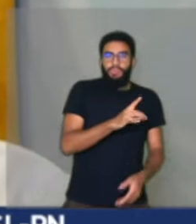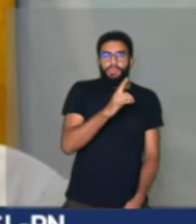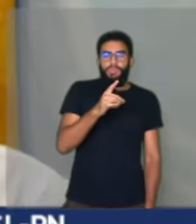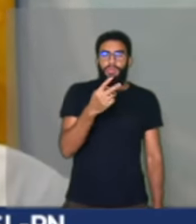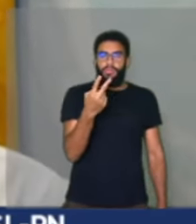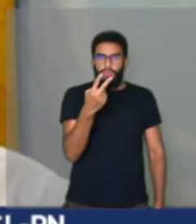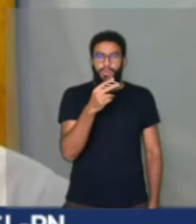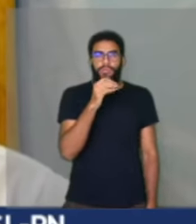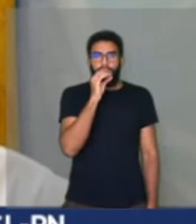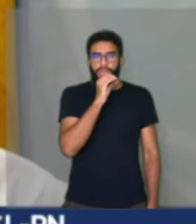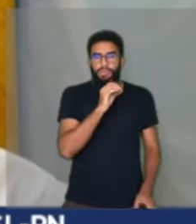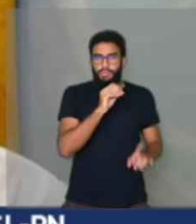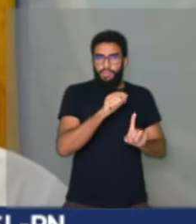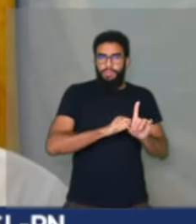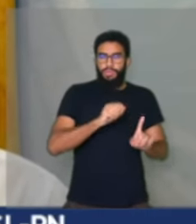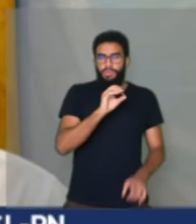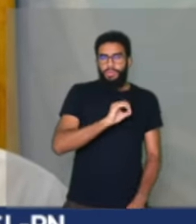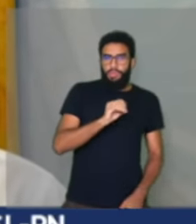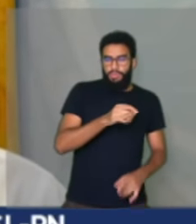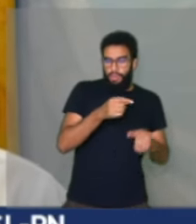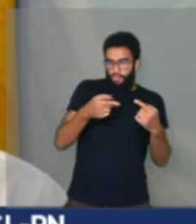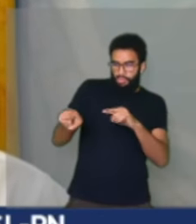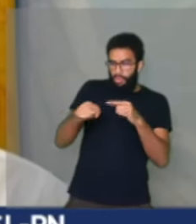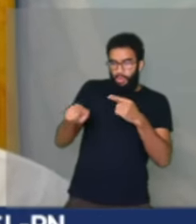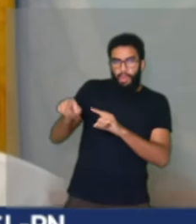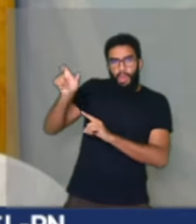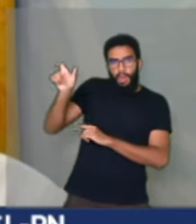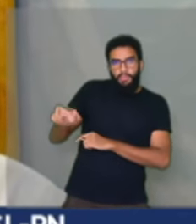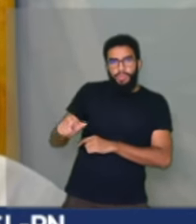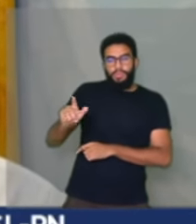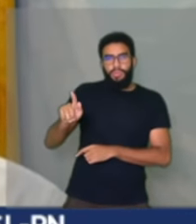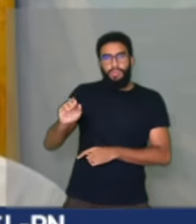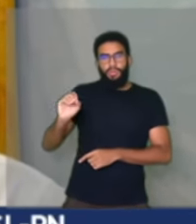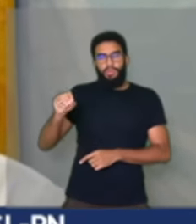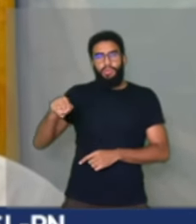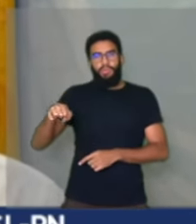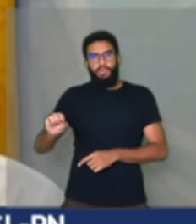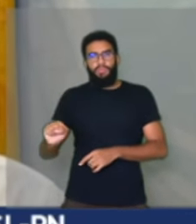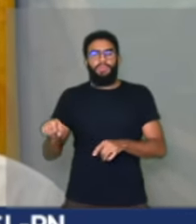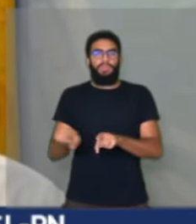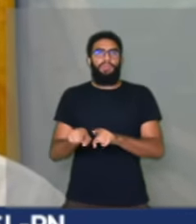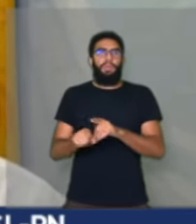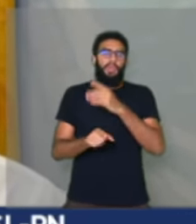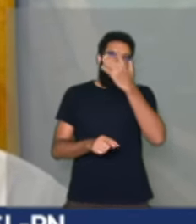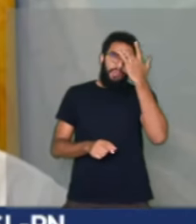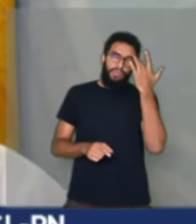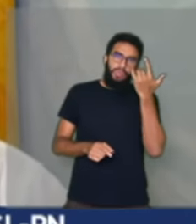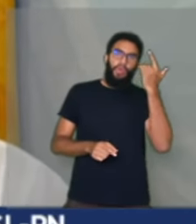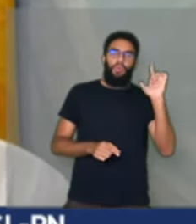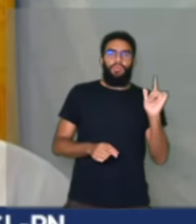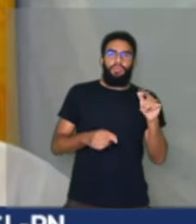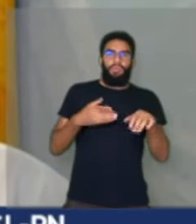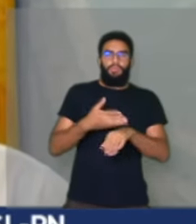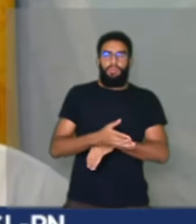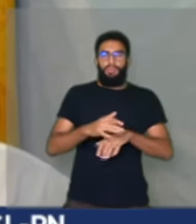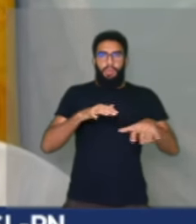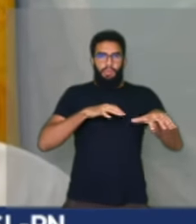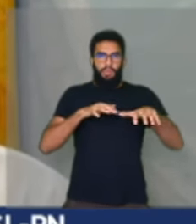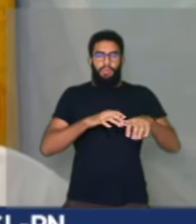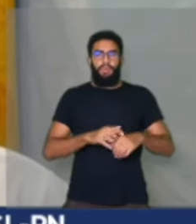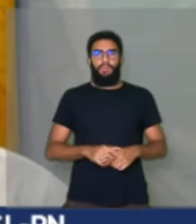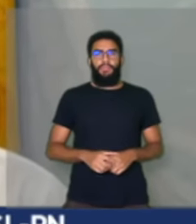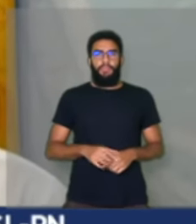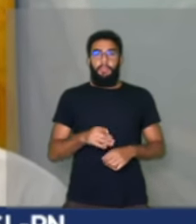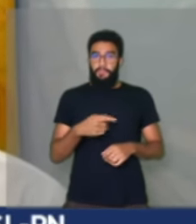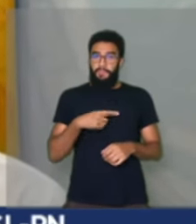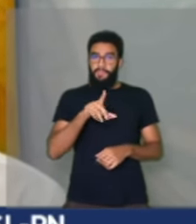agrediu o Ciro Gomes, tá certo? Agrediu outras pessoas que quiseram participar da manifestação, tá bom. Quer escolher o lado de lá? Vai